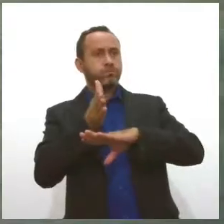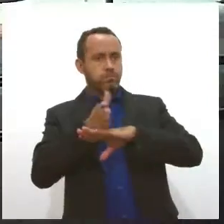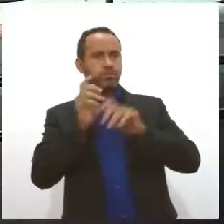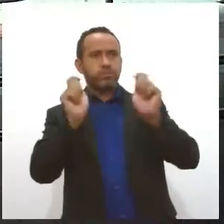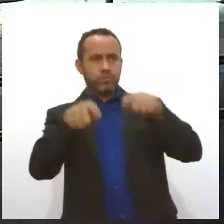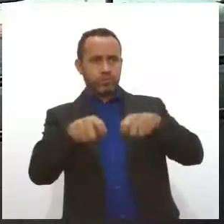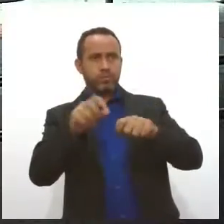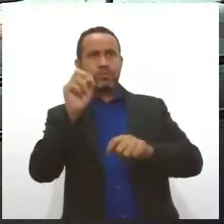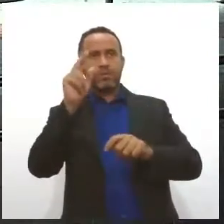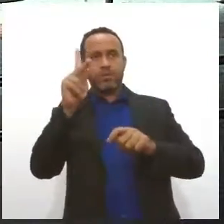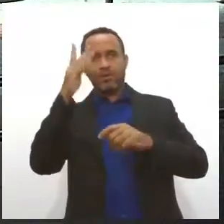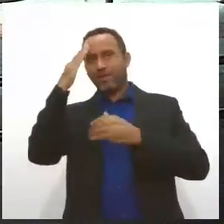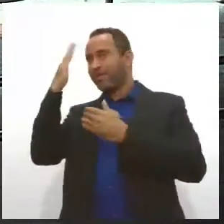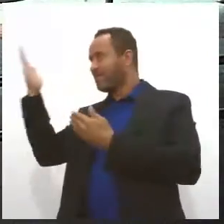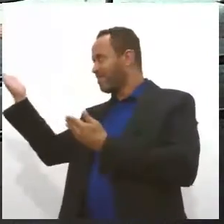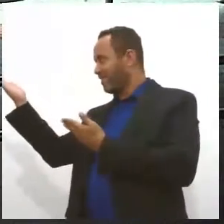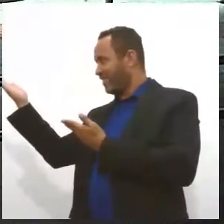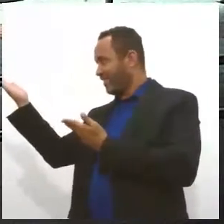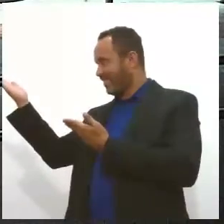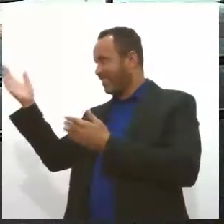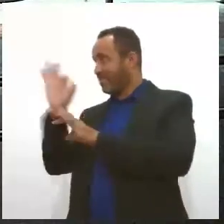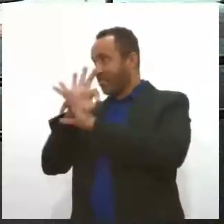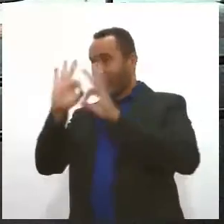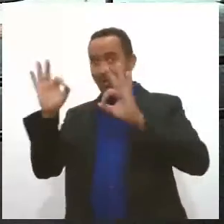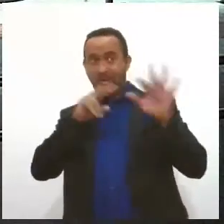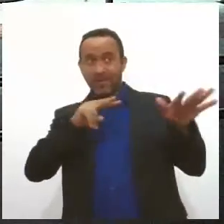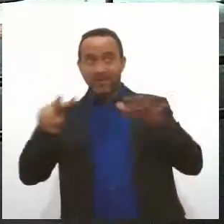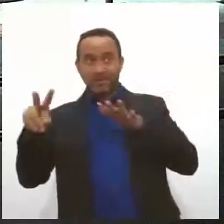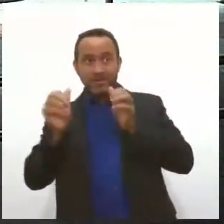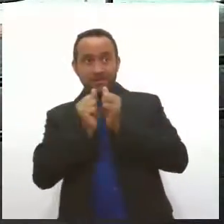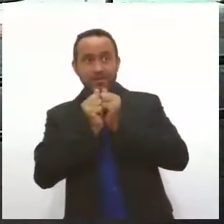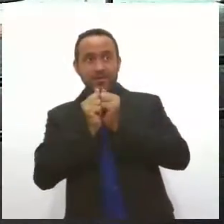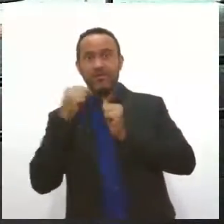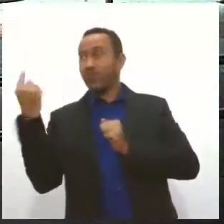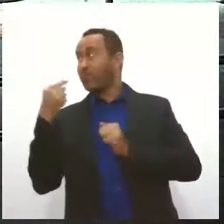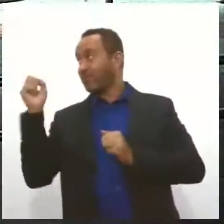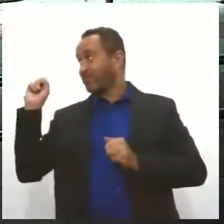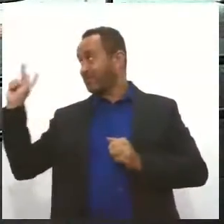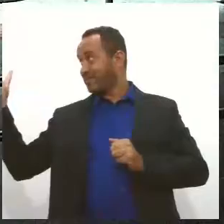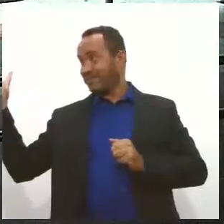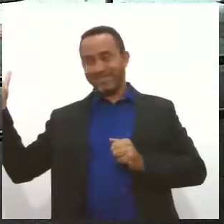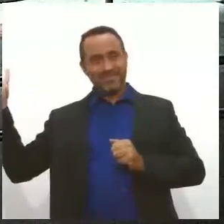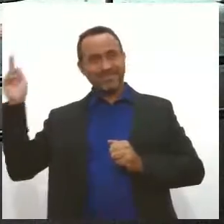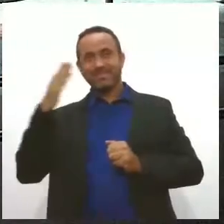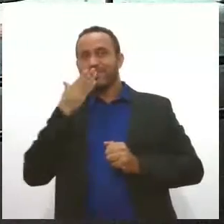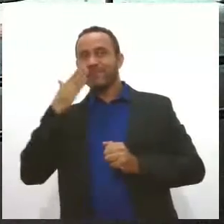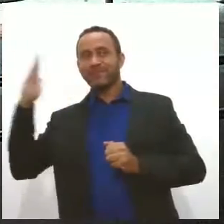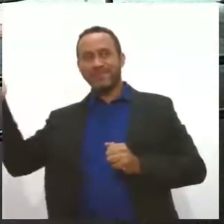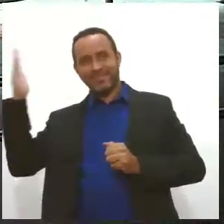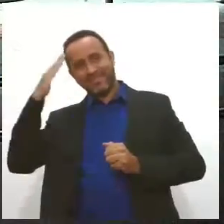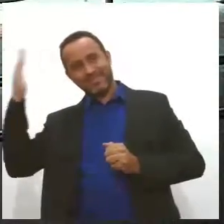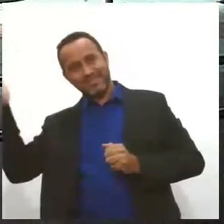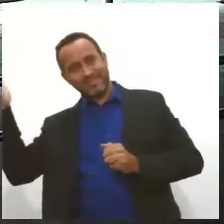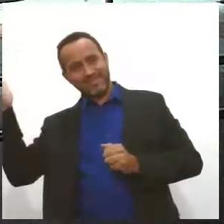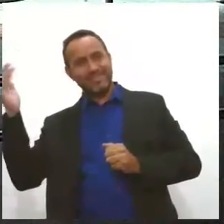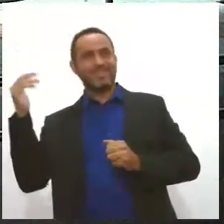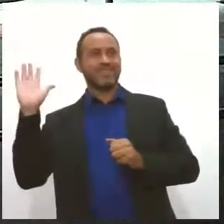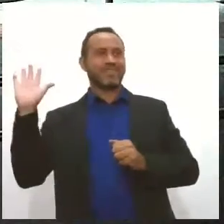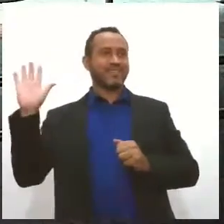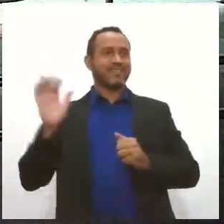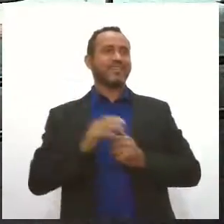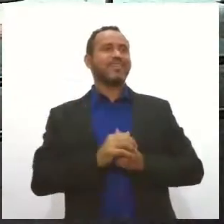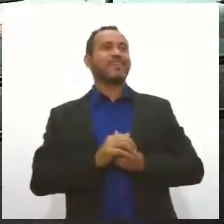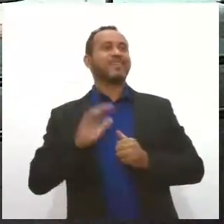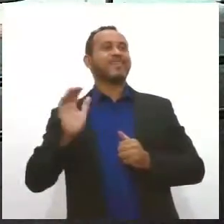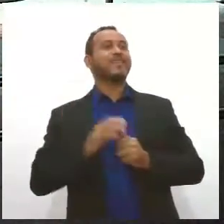Ok, muito obrigada pelas informações e uma ótima semana com a gente aqui na LES Notícias, tá bom, Stephanie? Obrigada, um beijo, boa semana para todos. Valeu, muito obrigada,